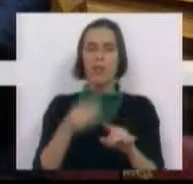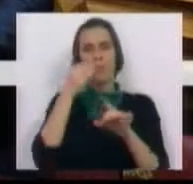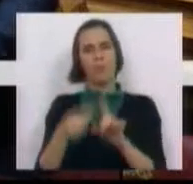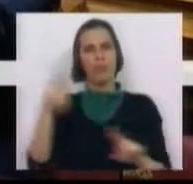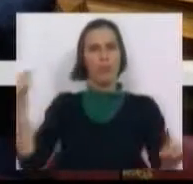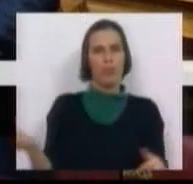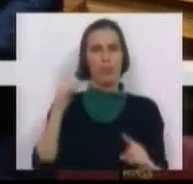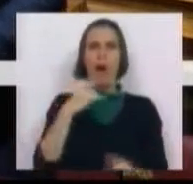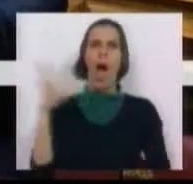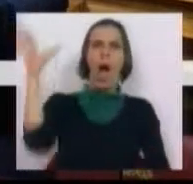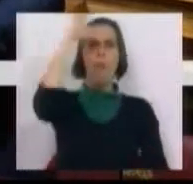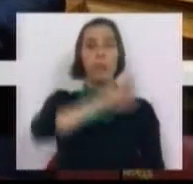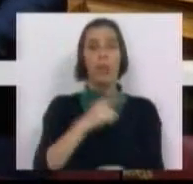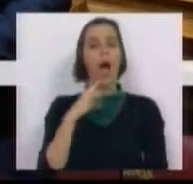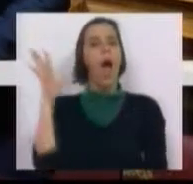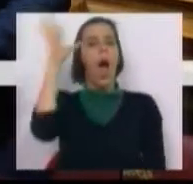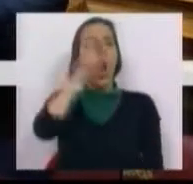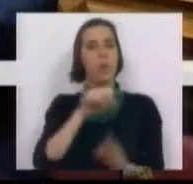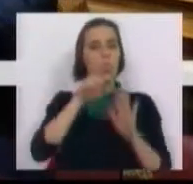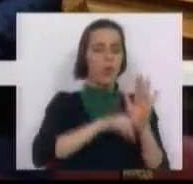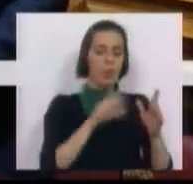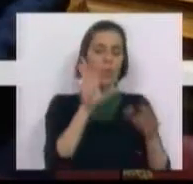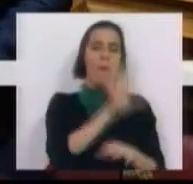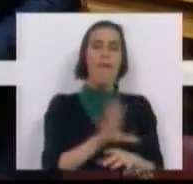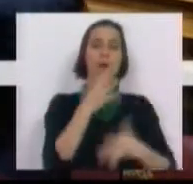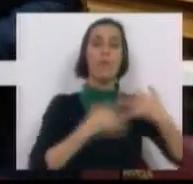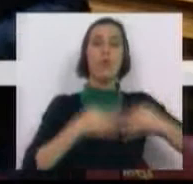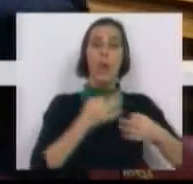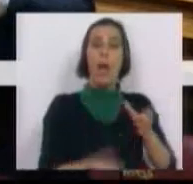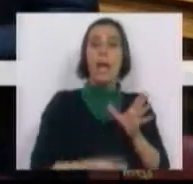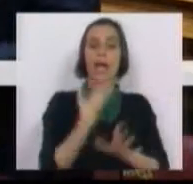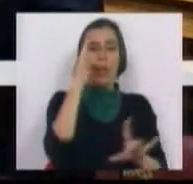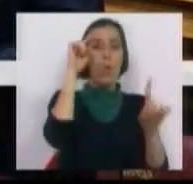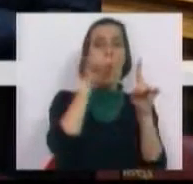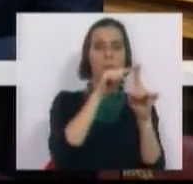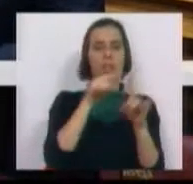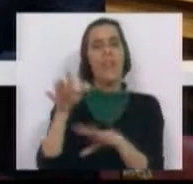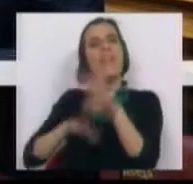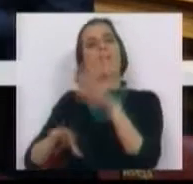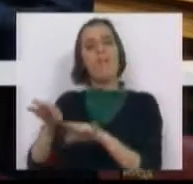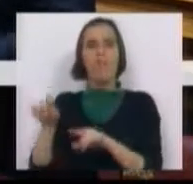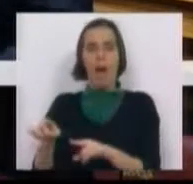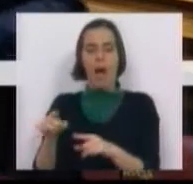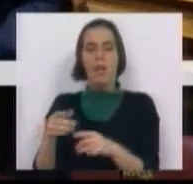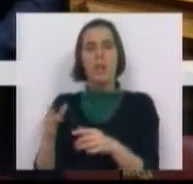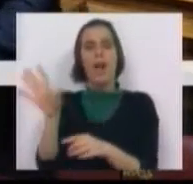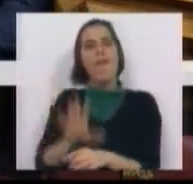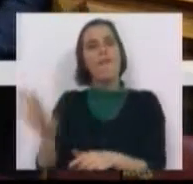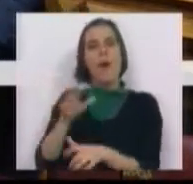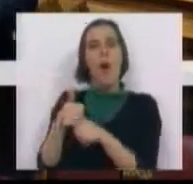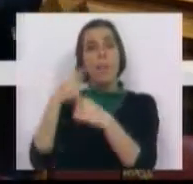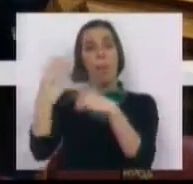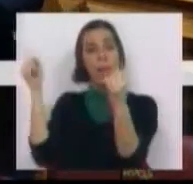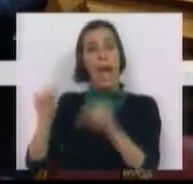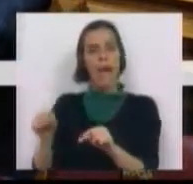regime injusto e abusivo, porque abusa de um regime e de um mecanismo jurídico criado para um efeito e utiliza-o. E a narrativa que a lei já tem